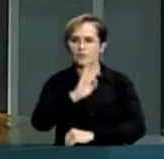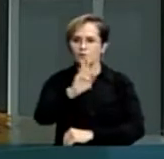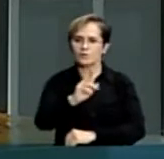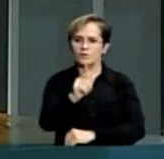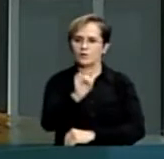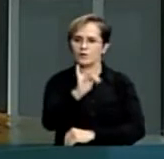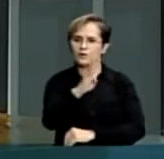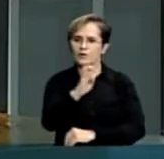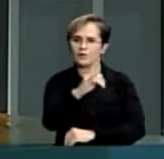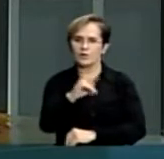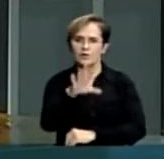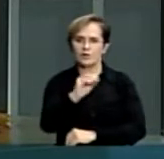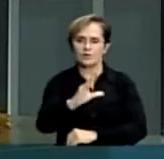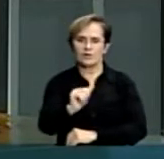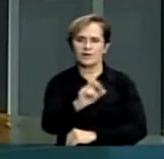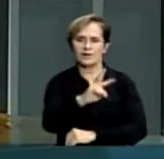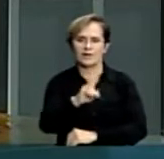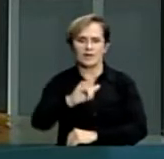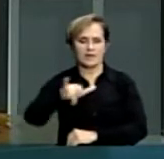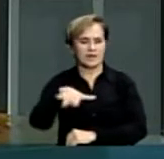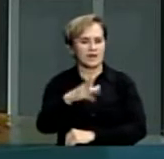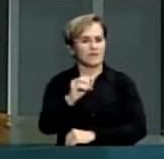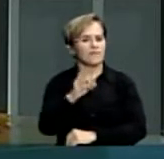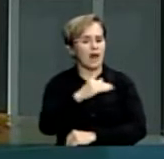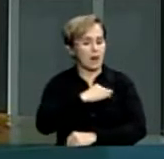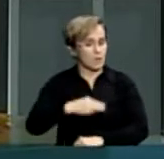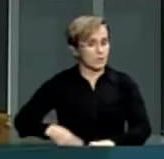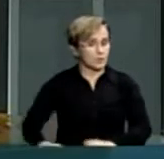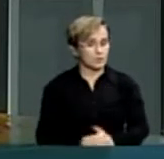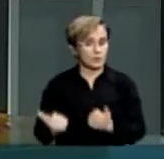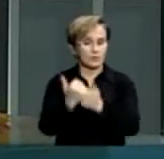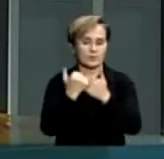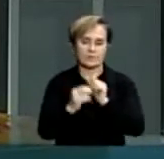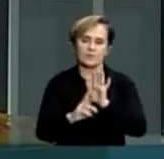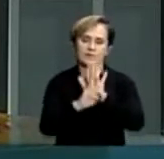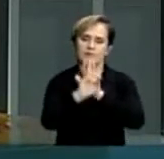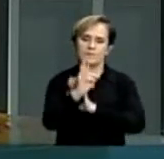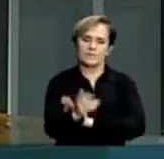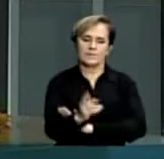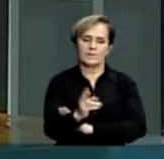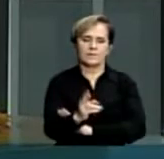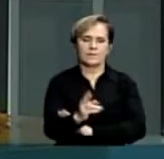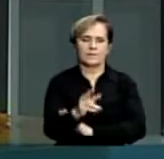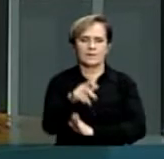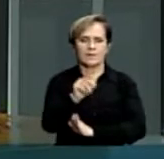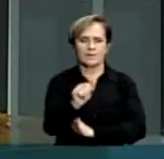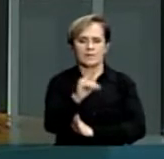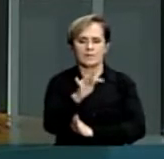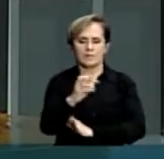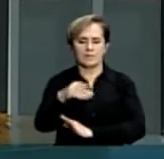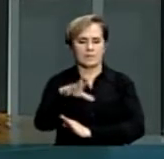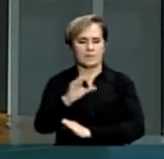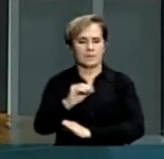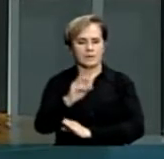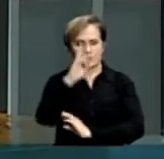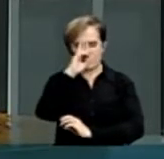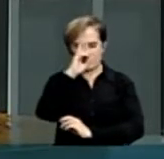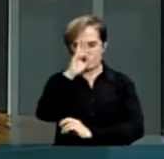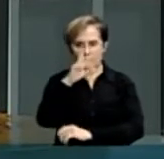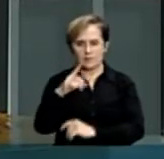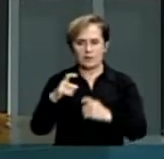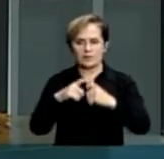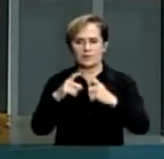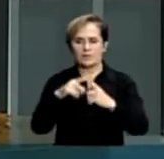Carvalho, que é o ministro que representou o presidente Lula. O patrono foi Dom Tomás Balduino, que também estava